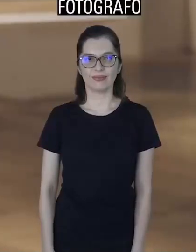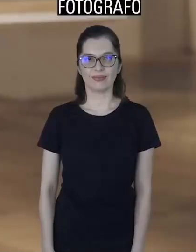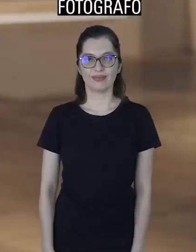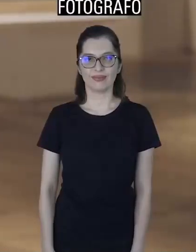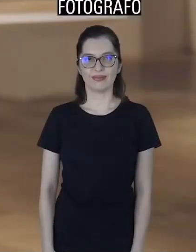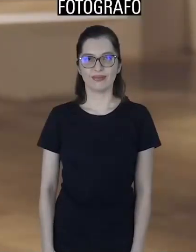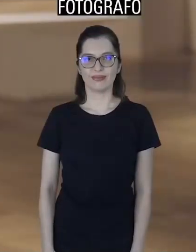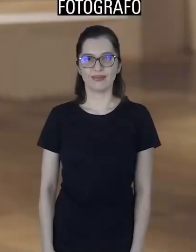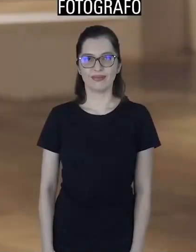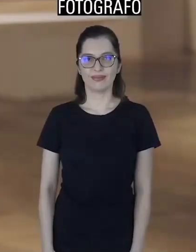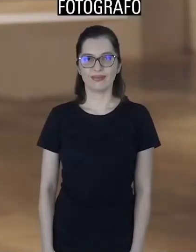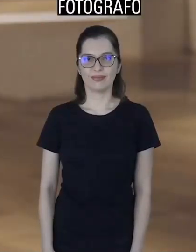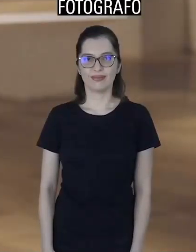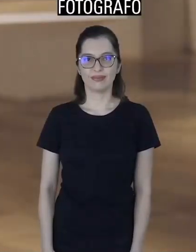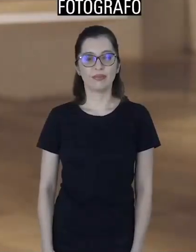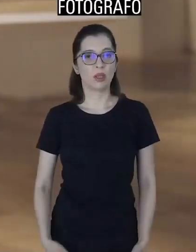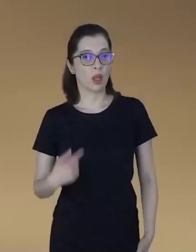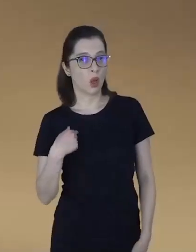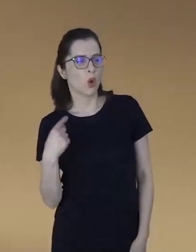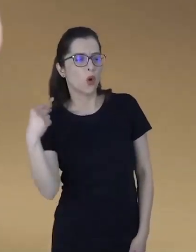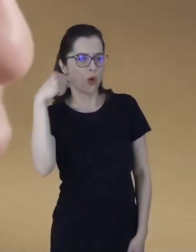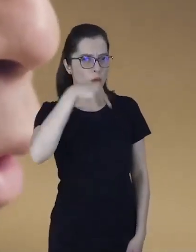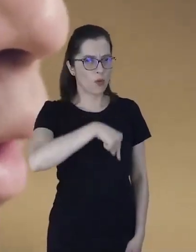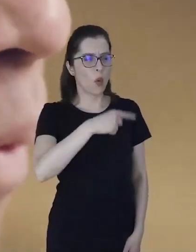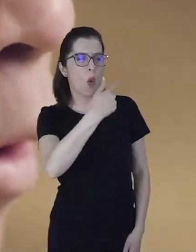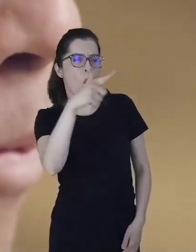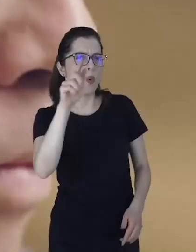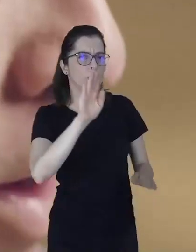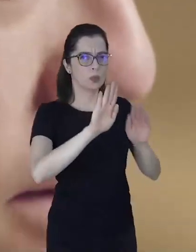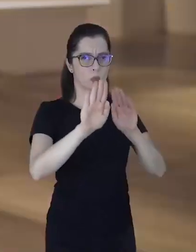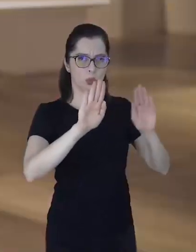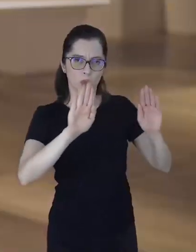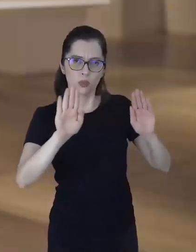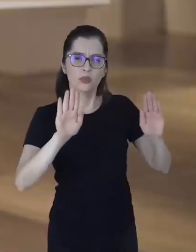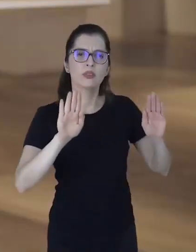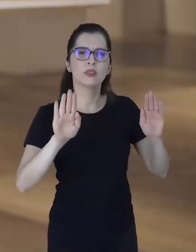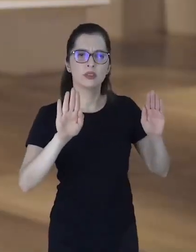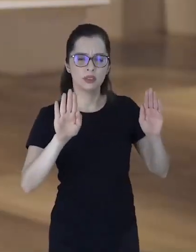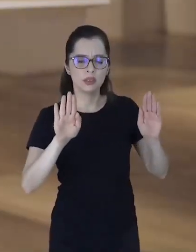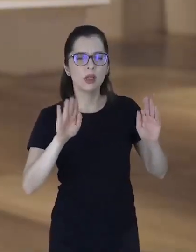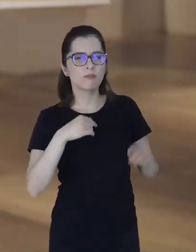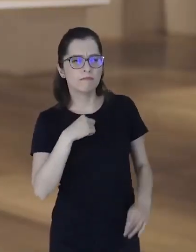fotógrafo. Tem síndrome de Down. Já vim em outras